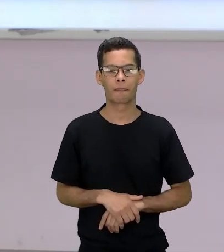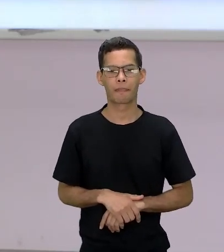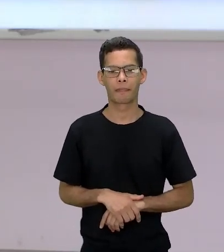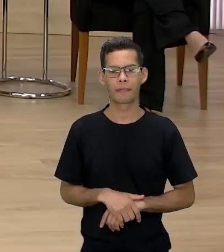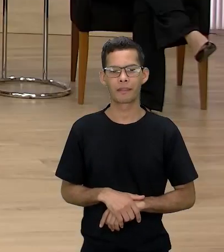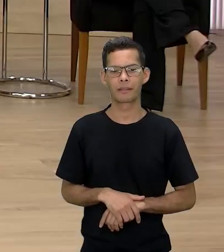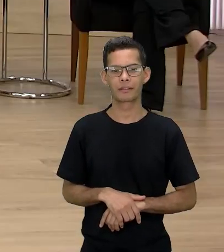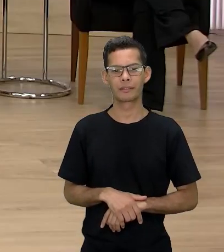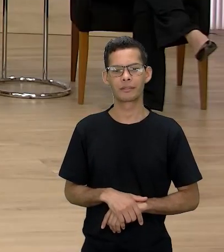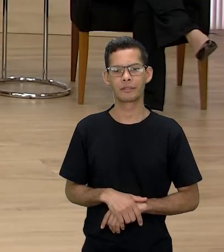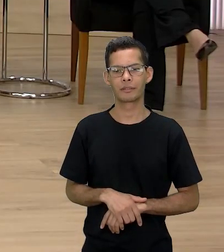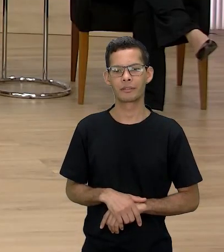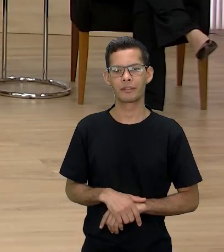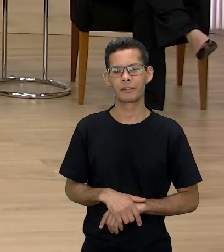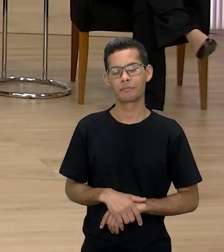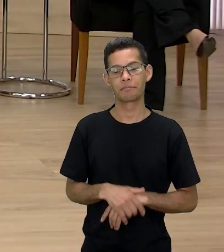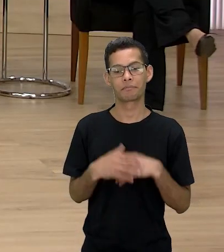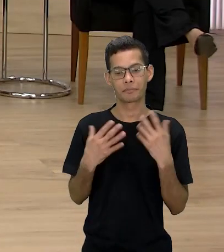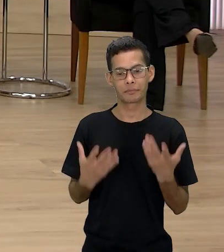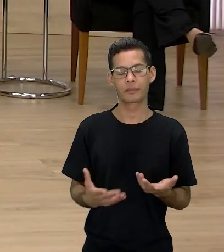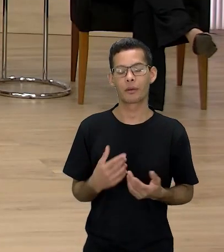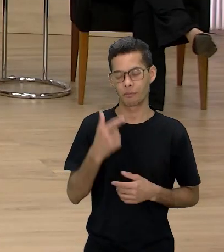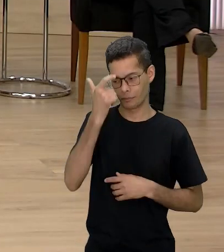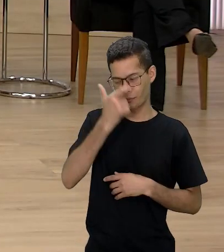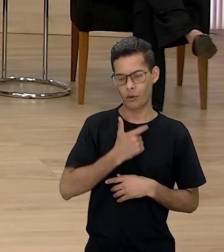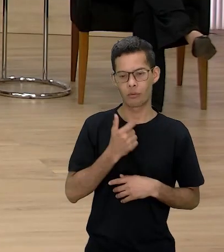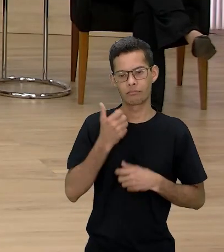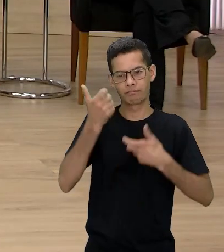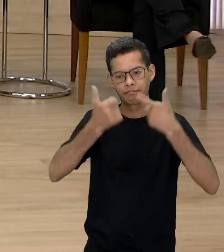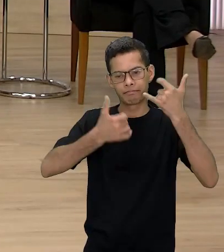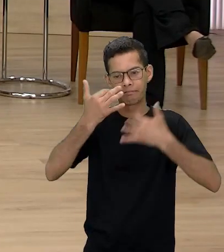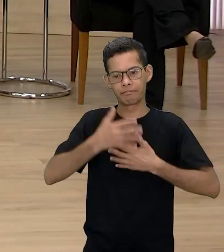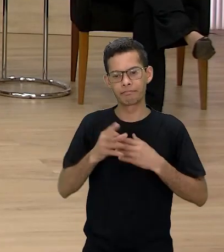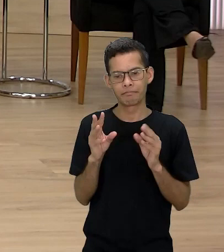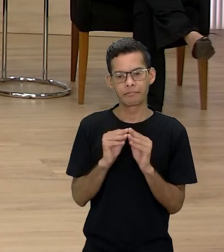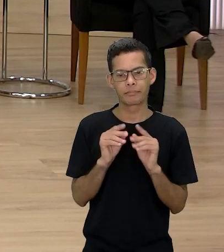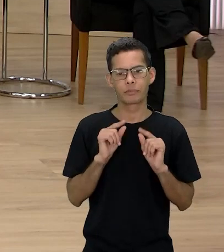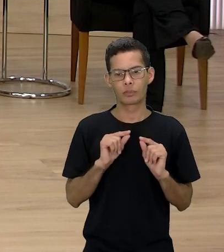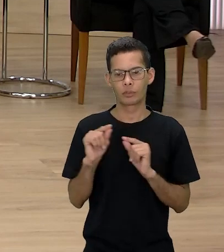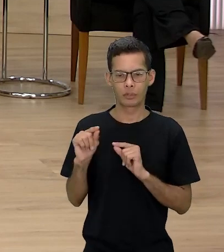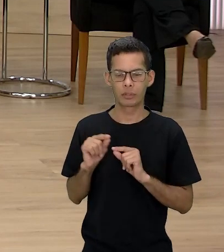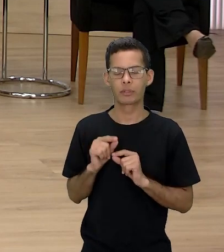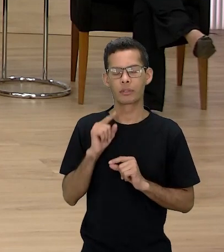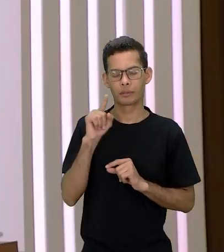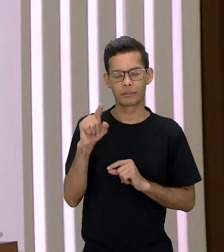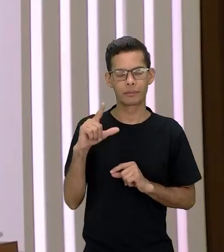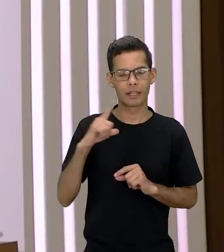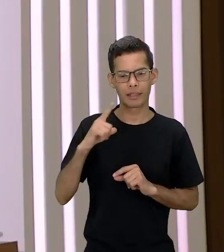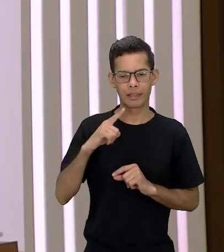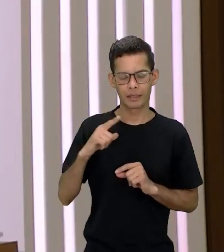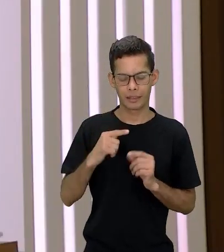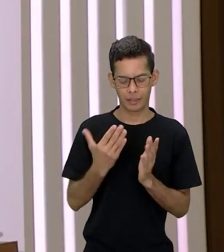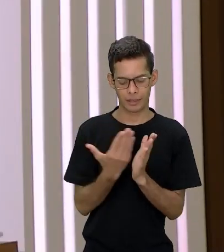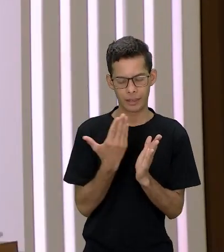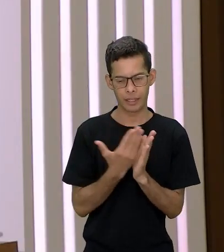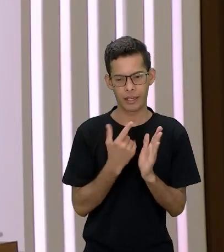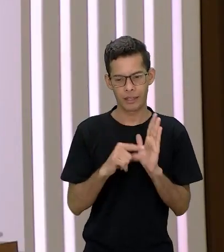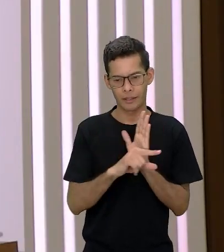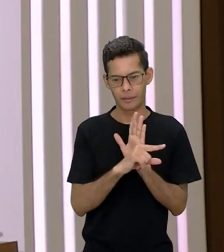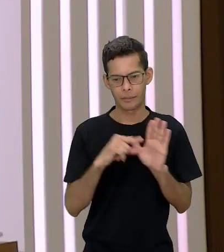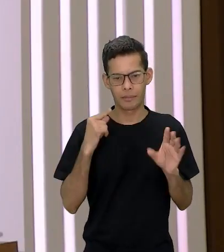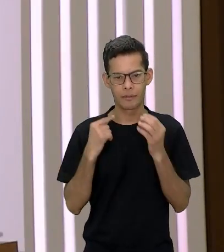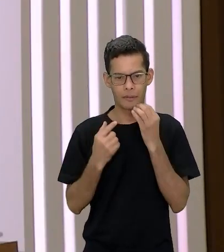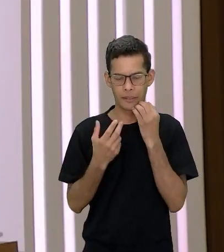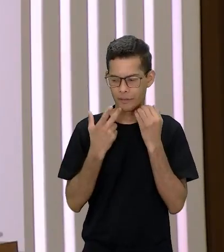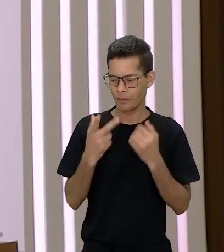acho que assim para encerrar a minha fala é uma uma falada Hester com a Tituba que a Hester ela